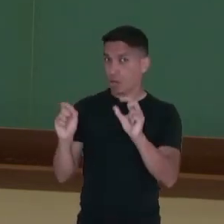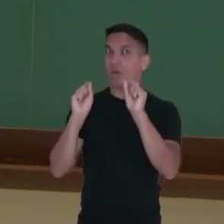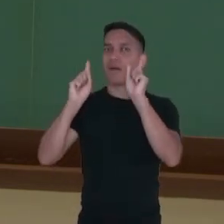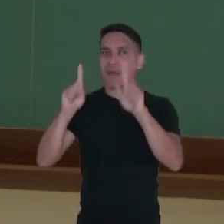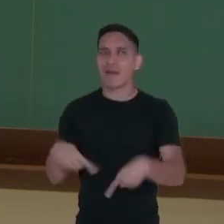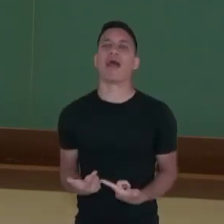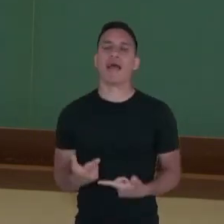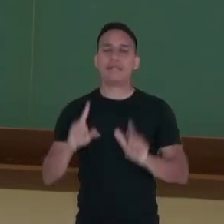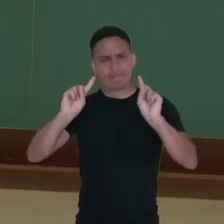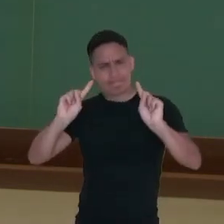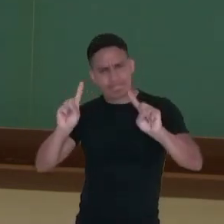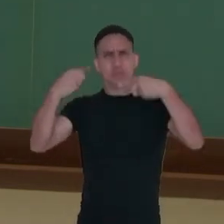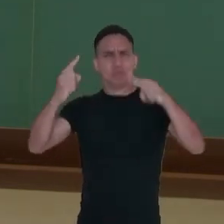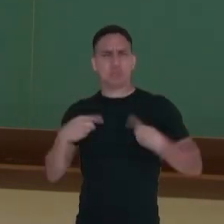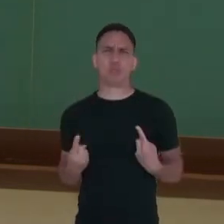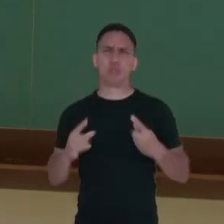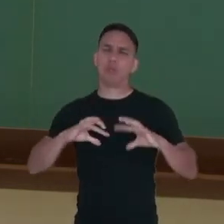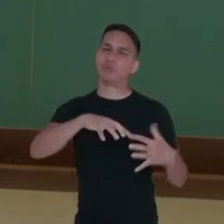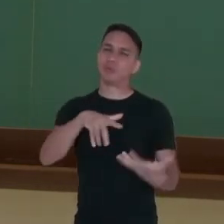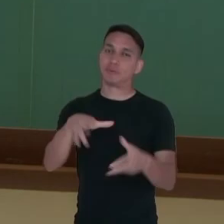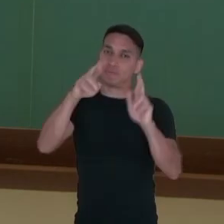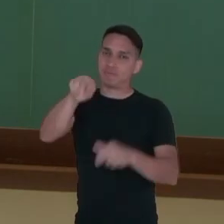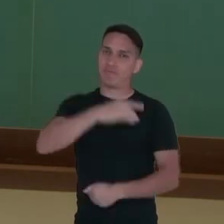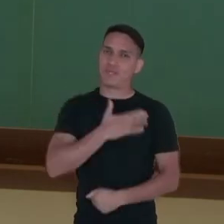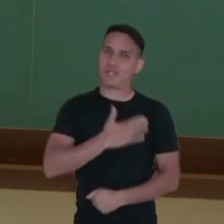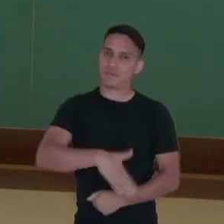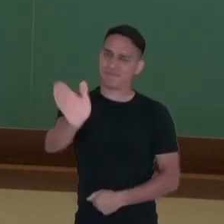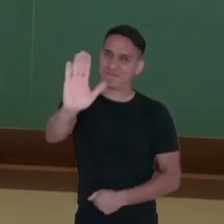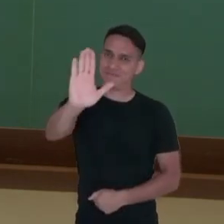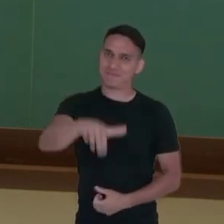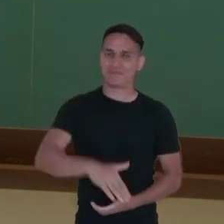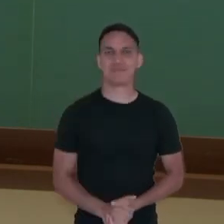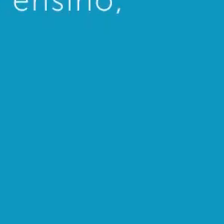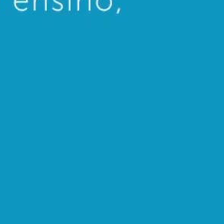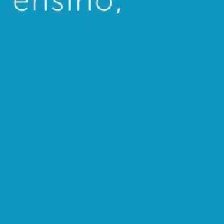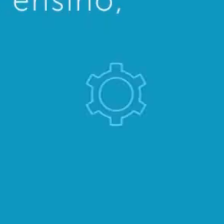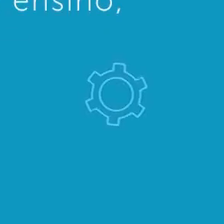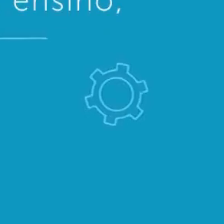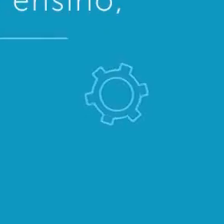sobre os desafios mundiais. Espero que vocês tenham gostado. Até breve!